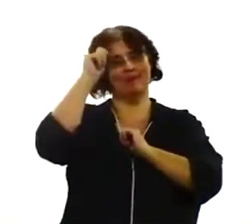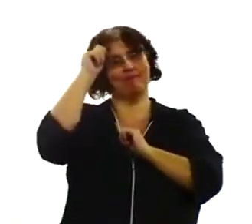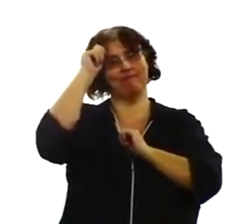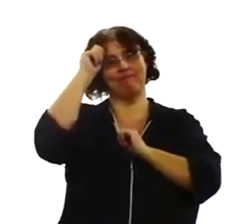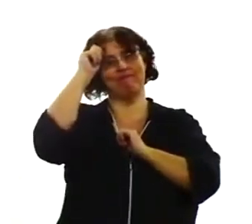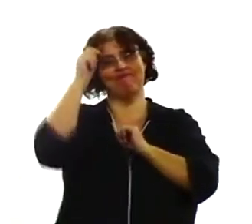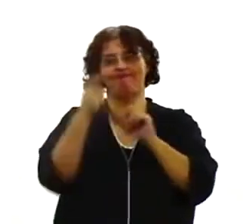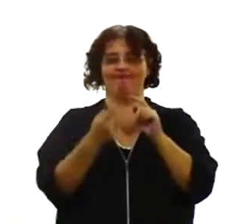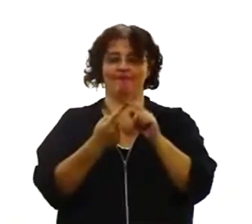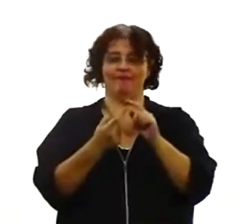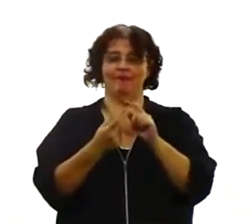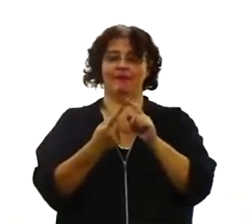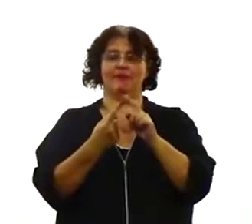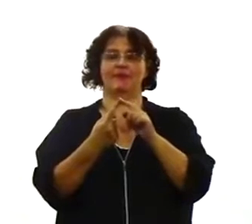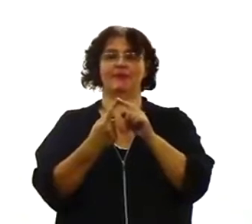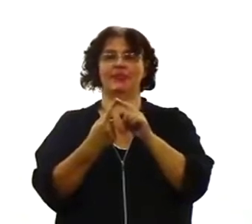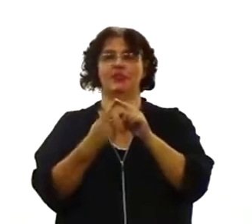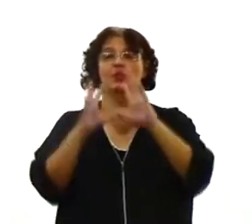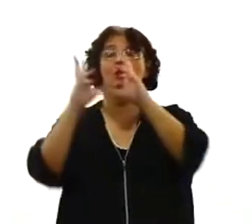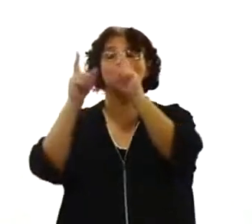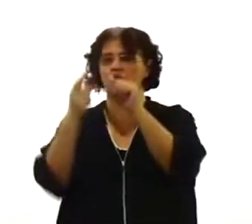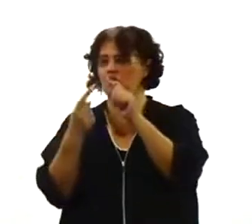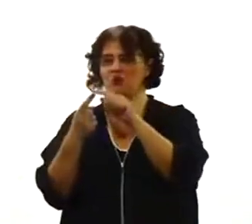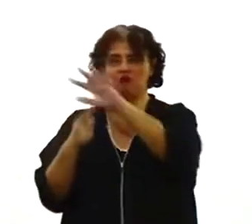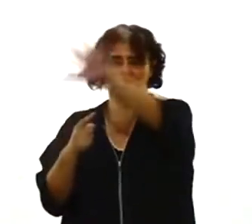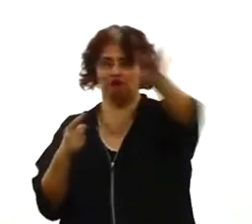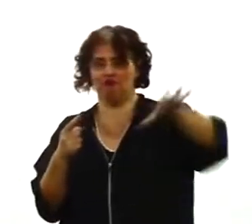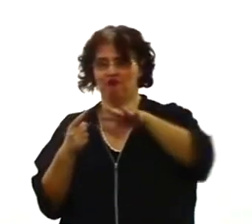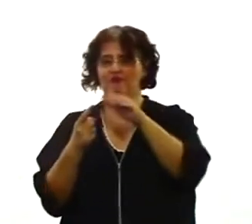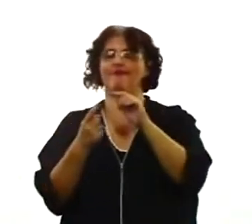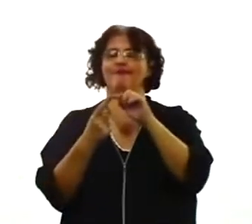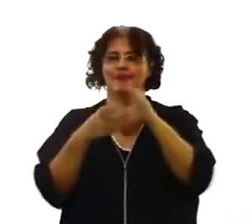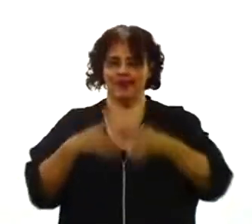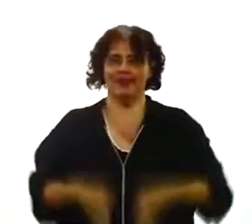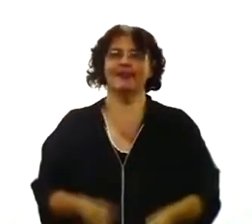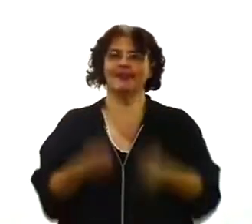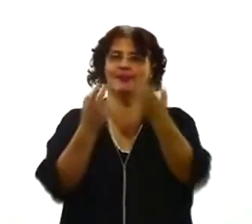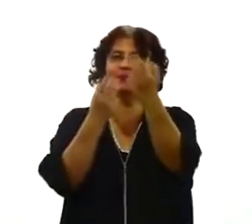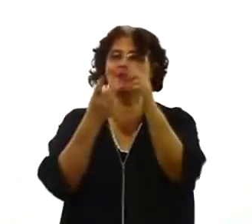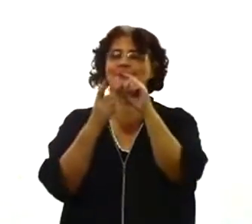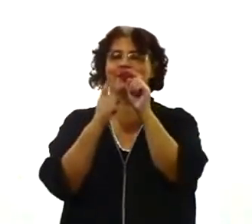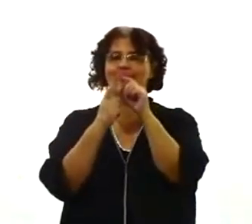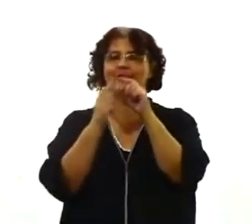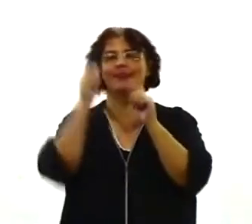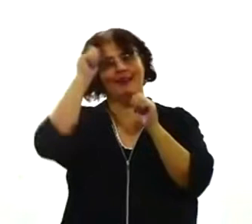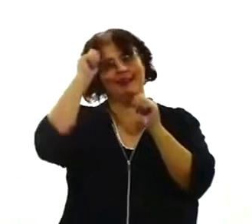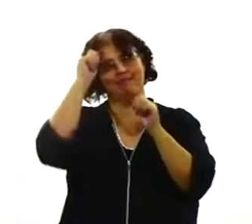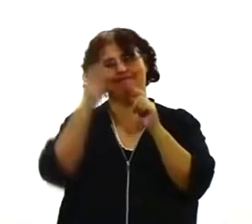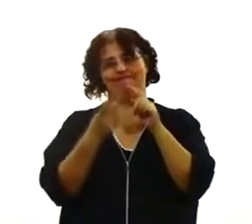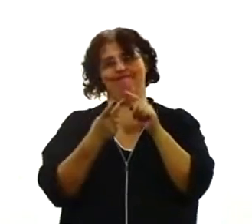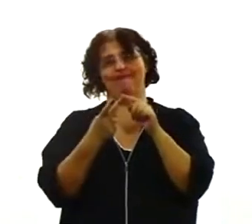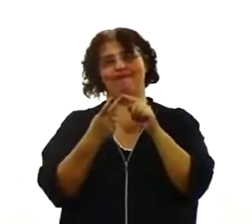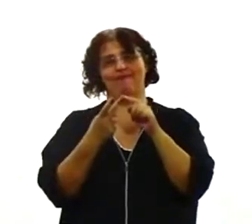Mas aqueles que creram, foram levados a crer em Cristo, solidariamente, também